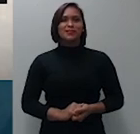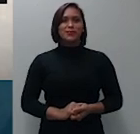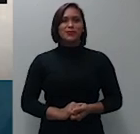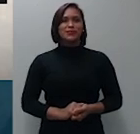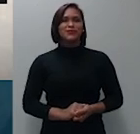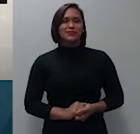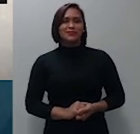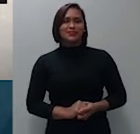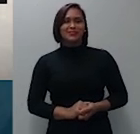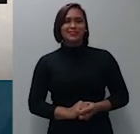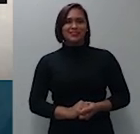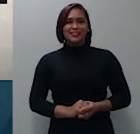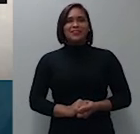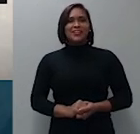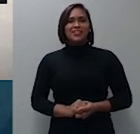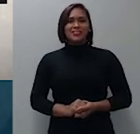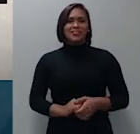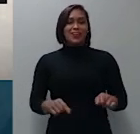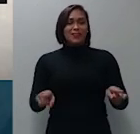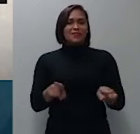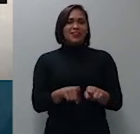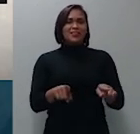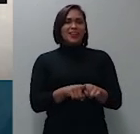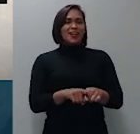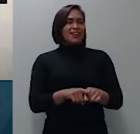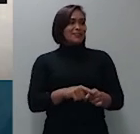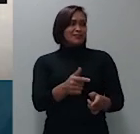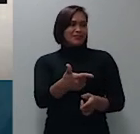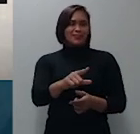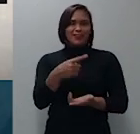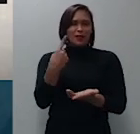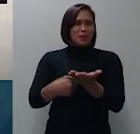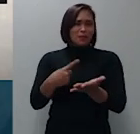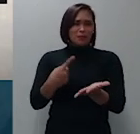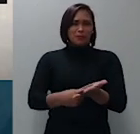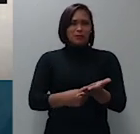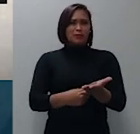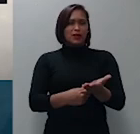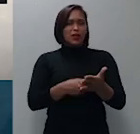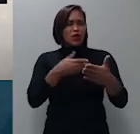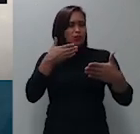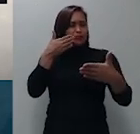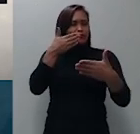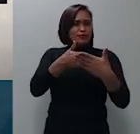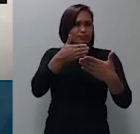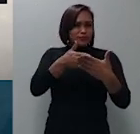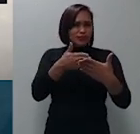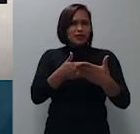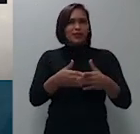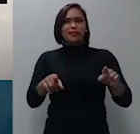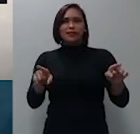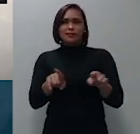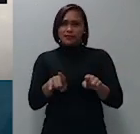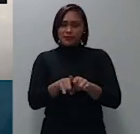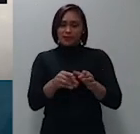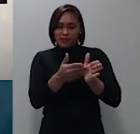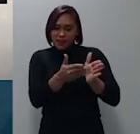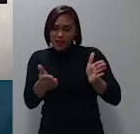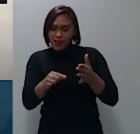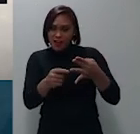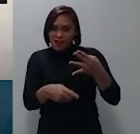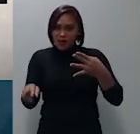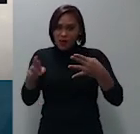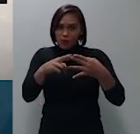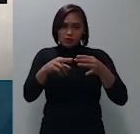não se aplica imediatamente diretamente a recuperação judicial é possível no